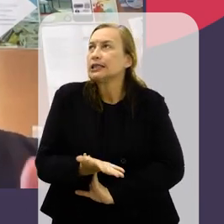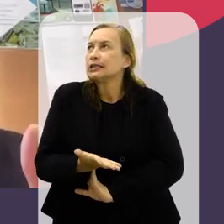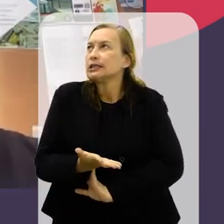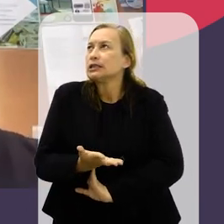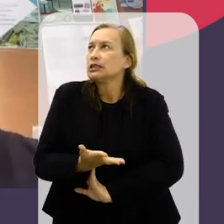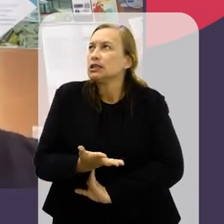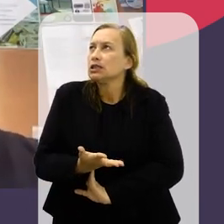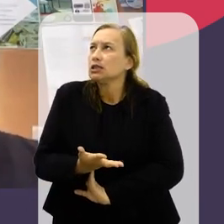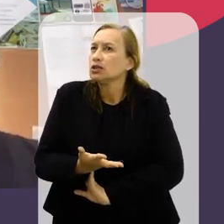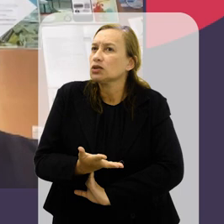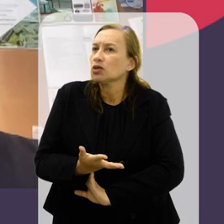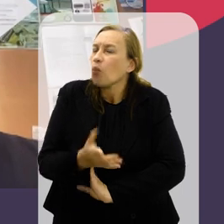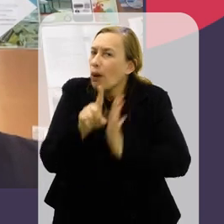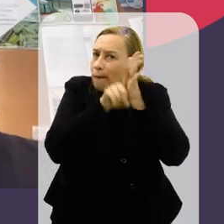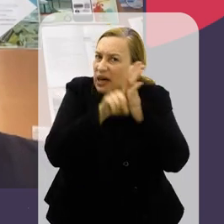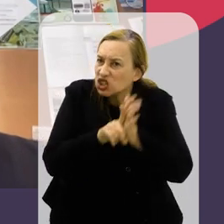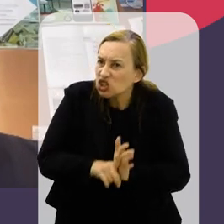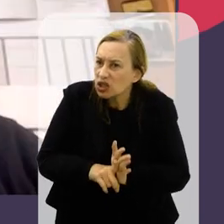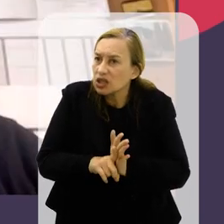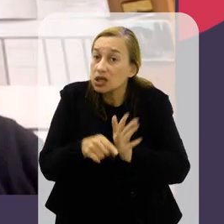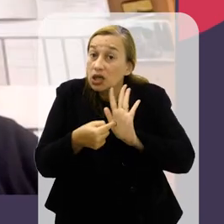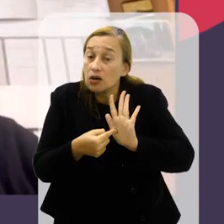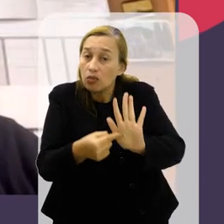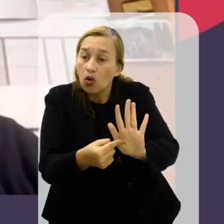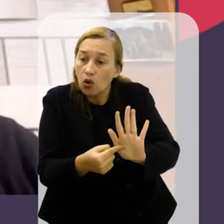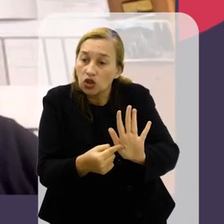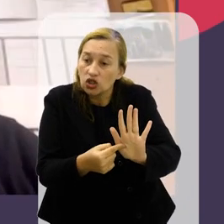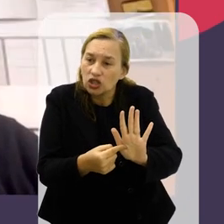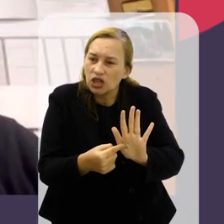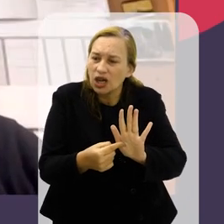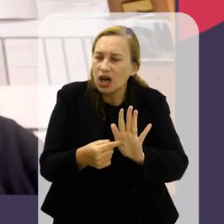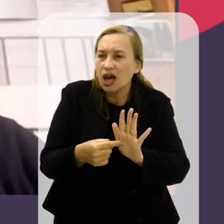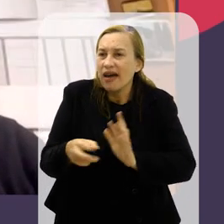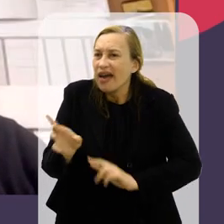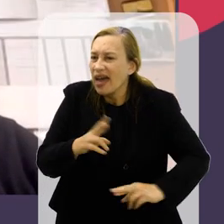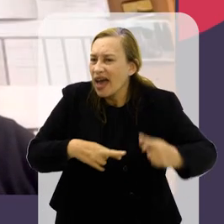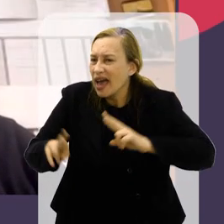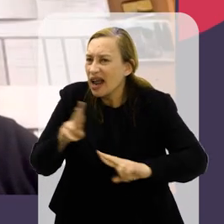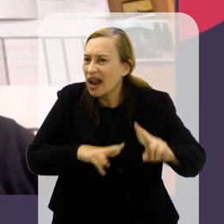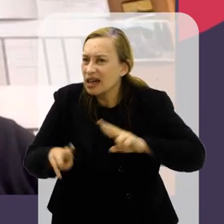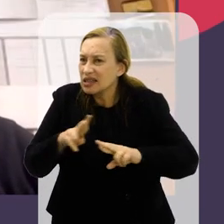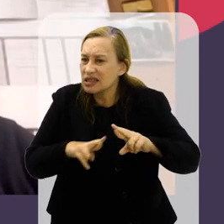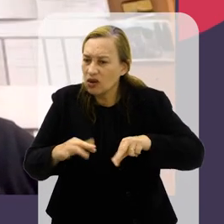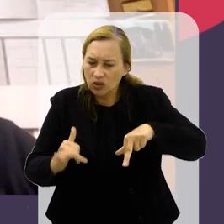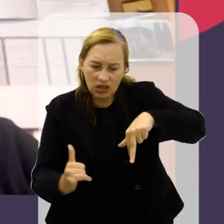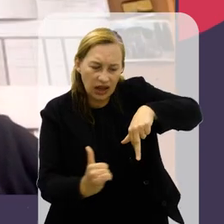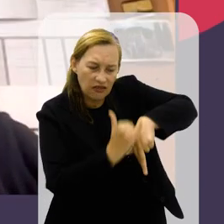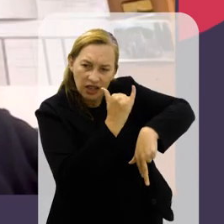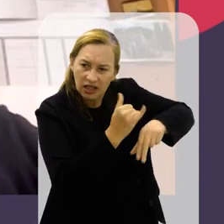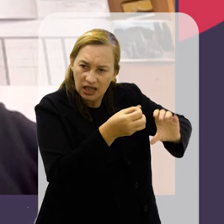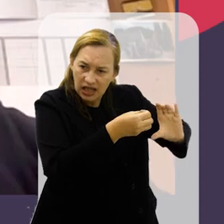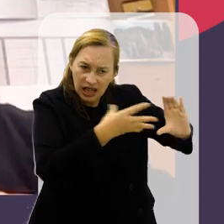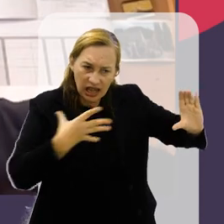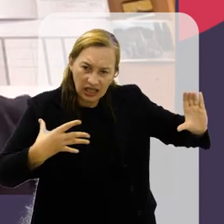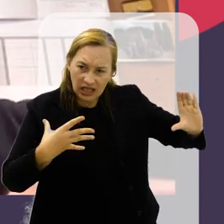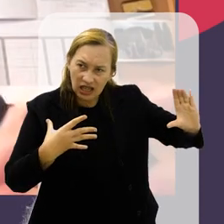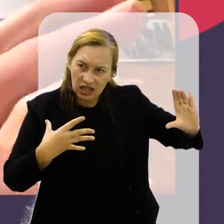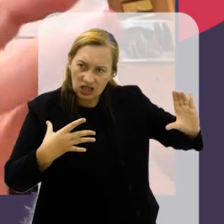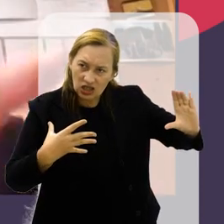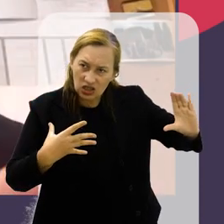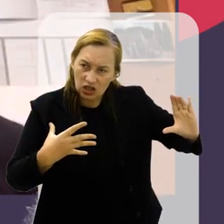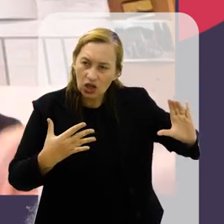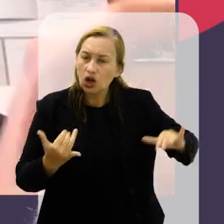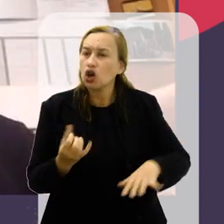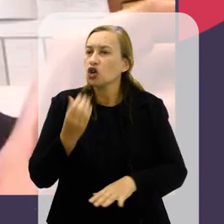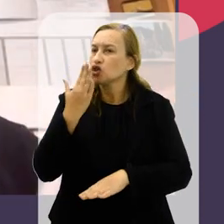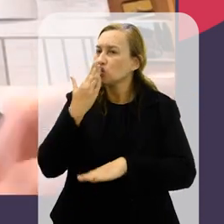pesquisa, em pesquisa sólida. E uma pesquisa como essa que identifica padrões de relação entre o perfil